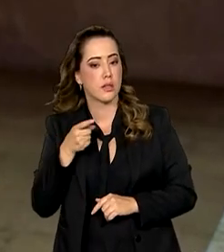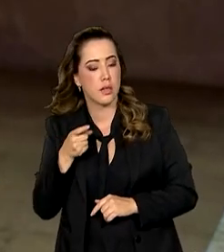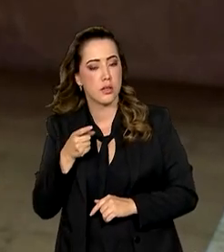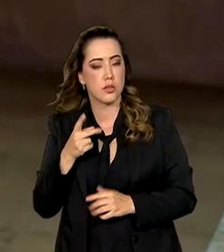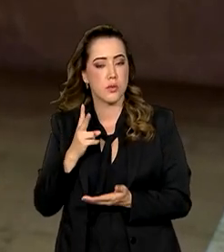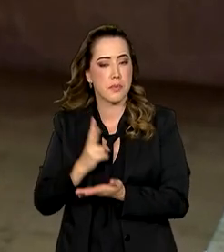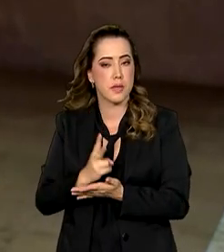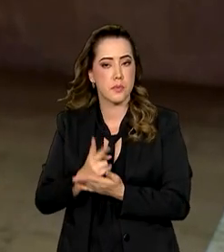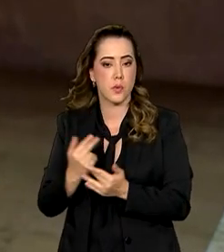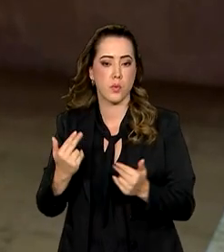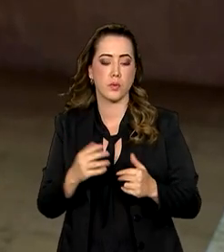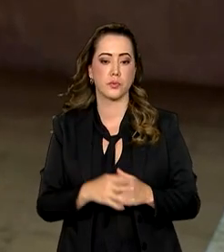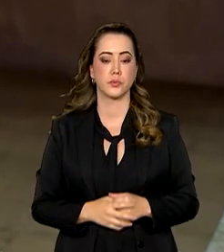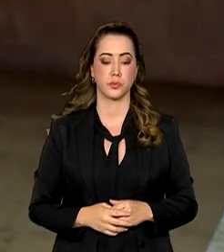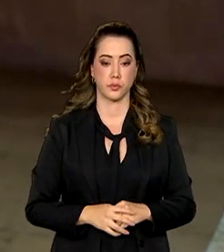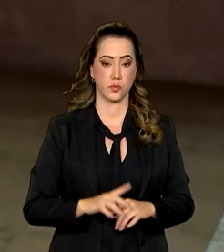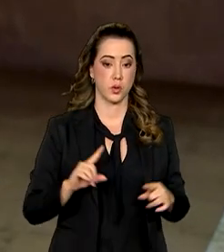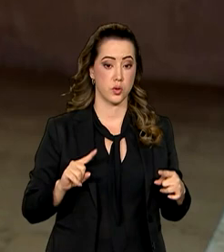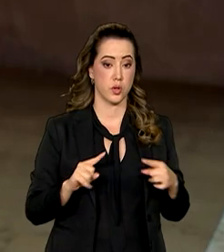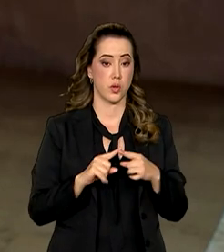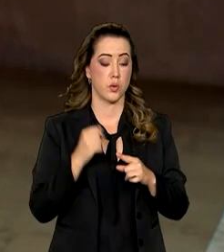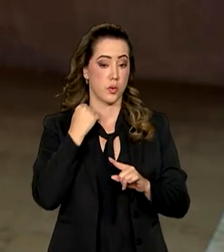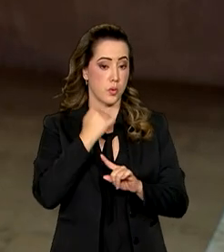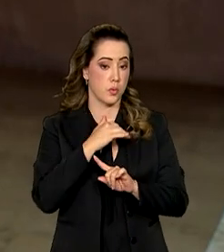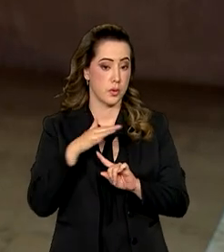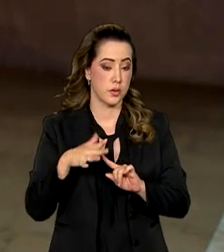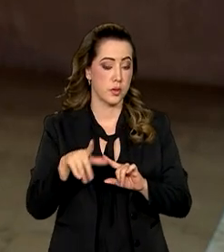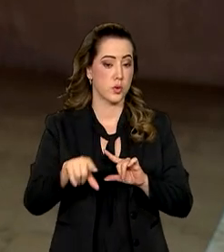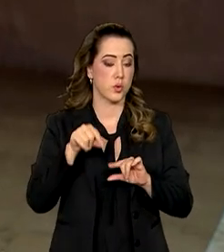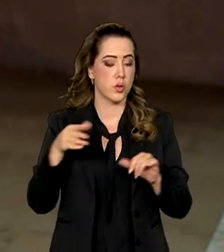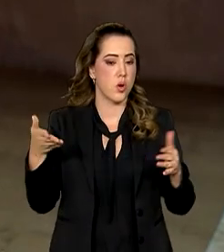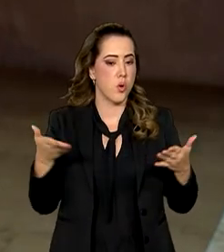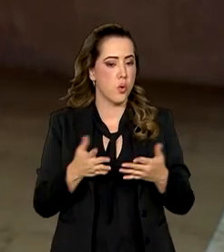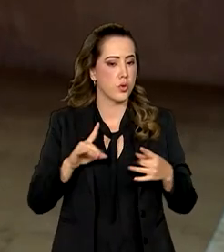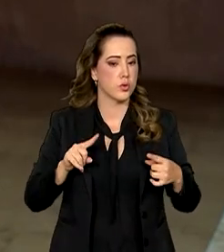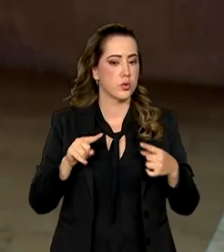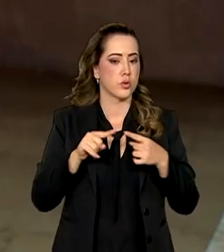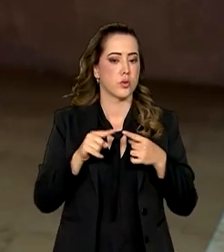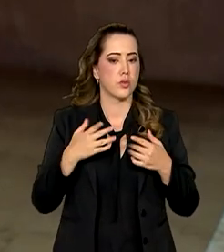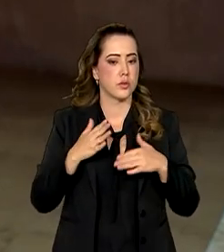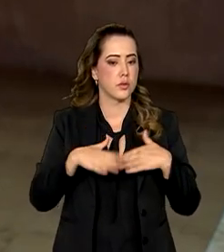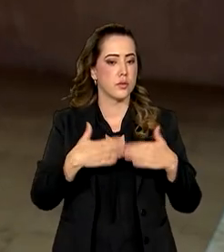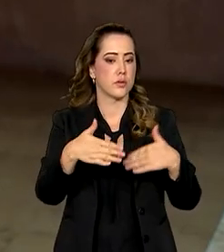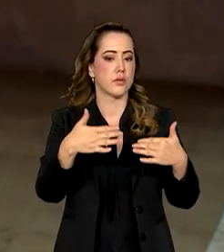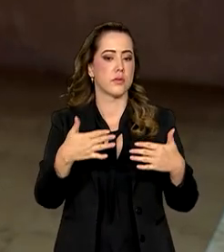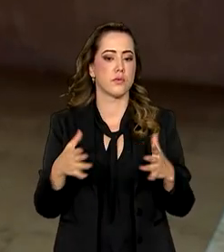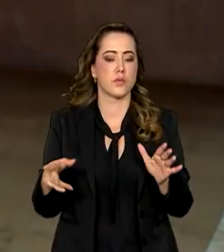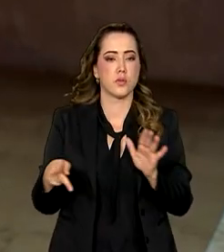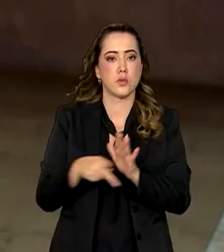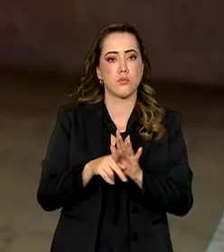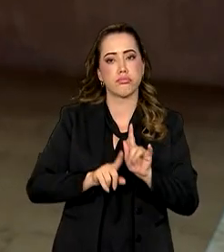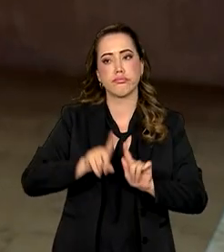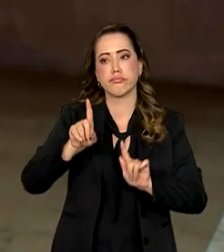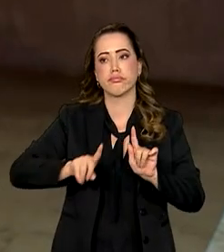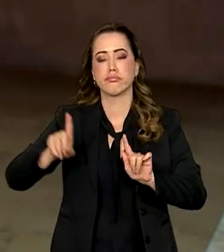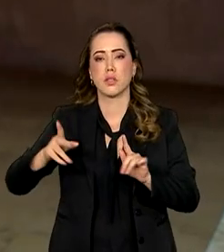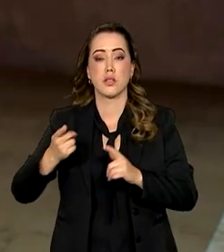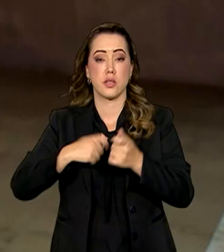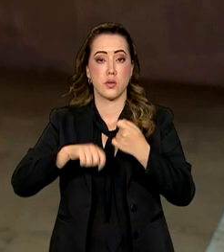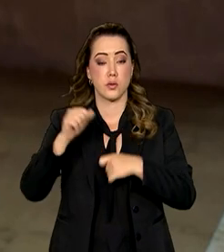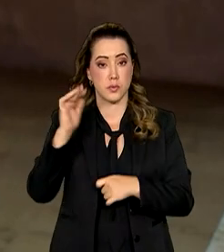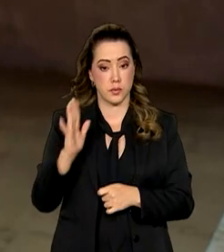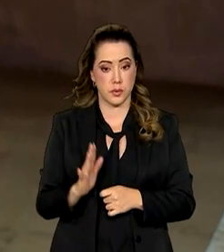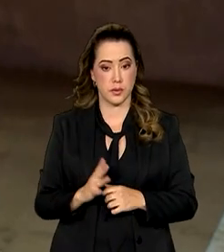patamar. Segundo o Banco Central, a decisão hoje levou em conta a evolução do cenário econômico brasileiro.